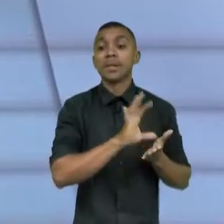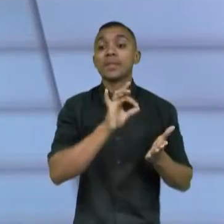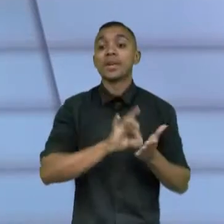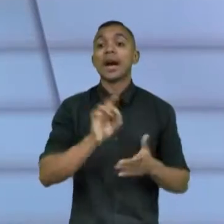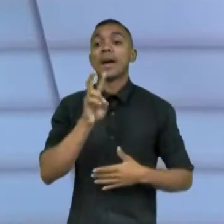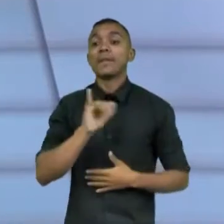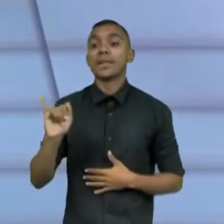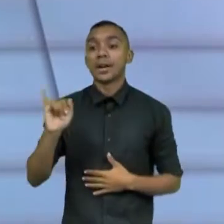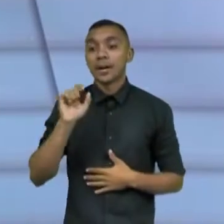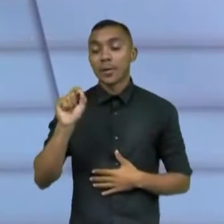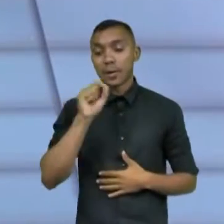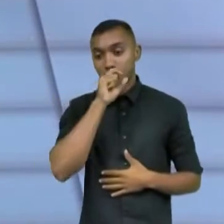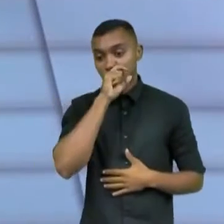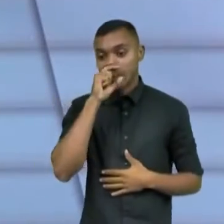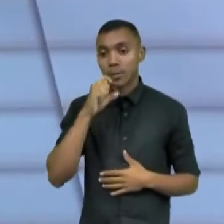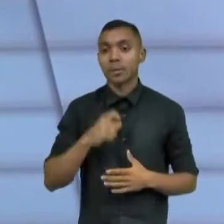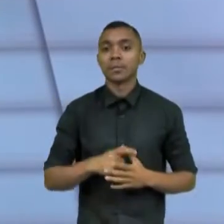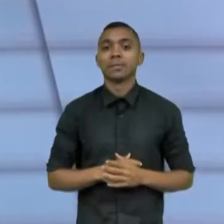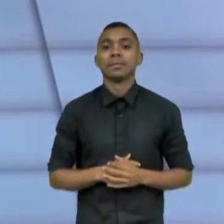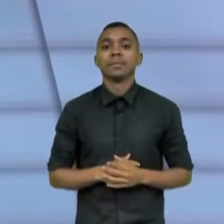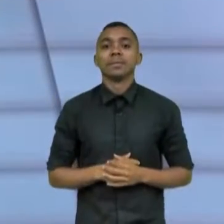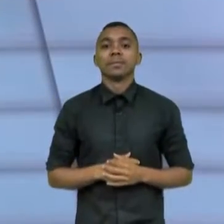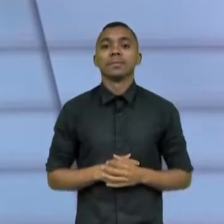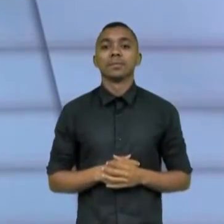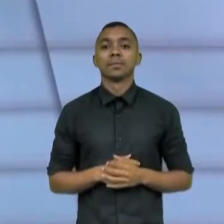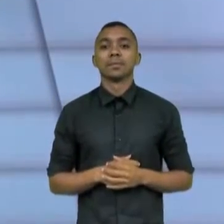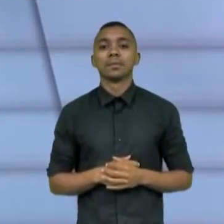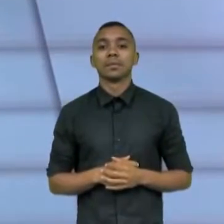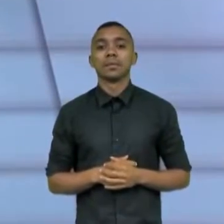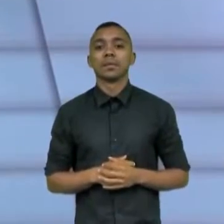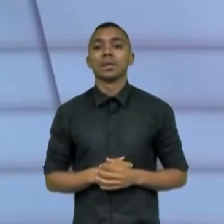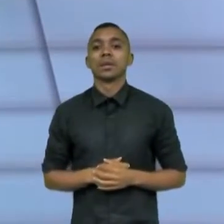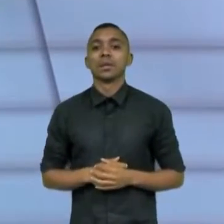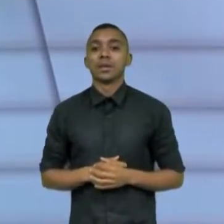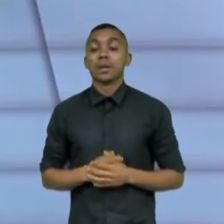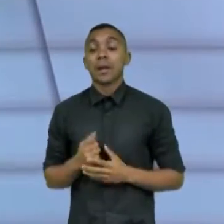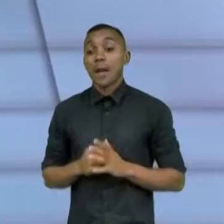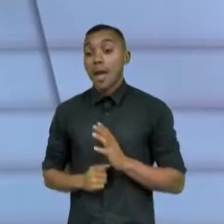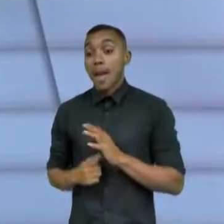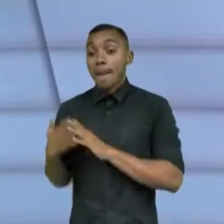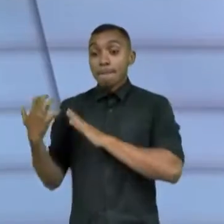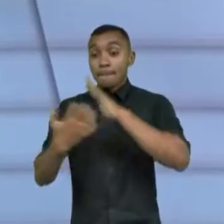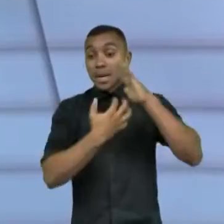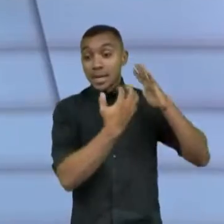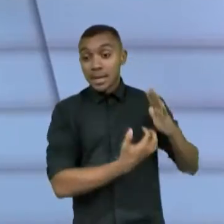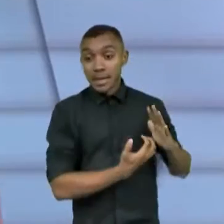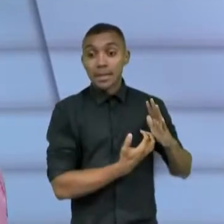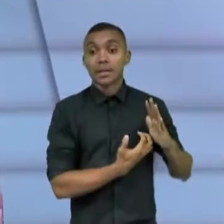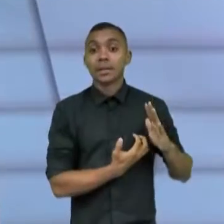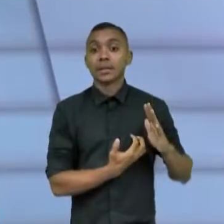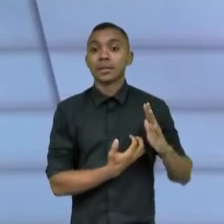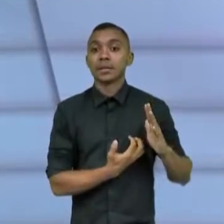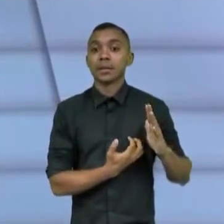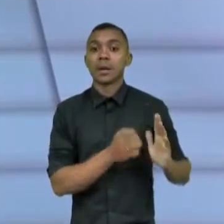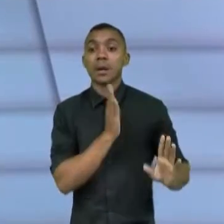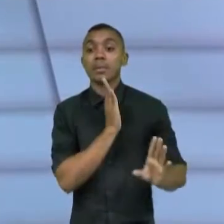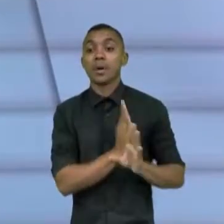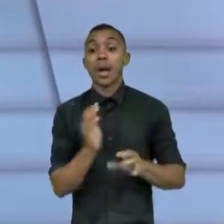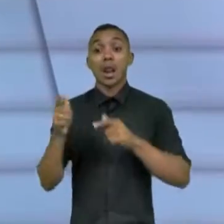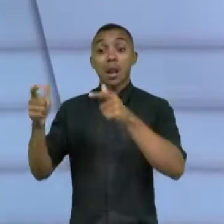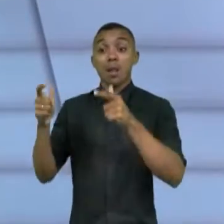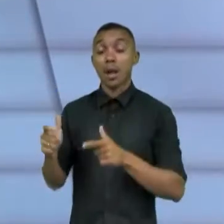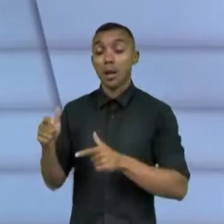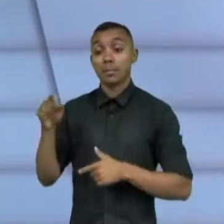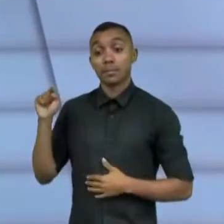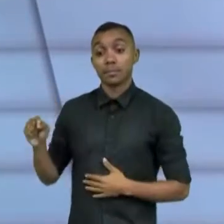lente de impacto nas suas decisões de investimento, grandes empresas que entendam o ecossistema de impacto como um lugar onde se